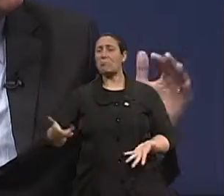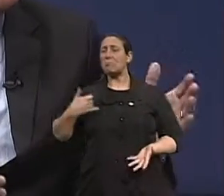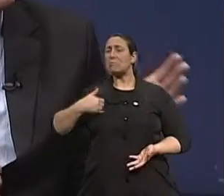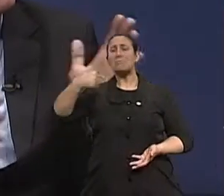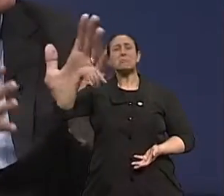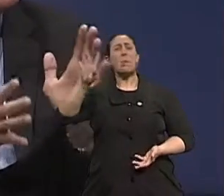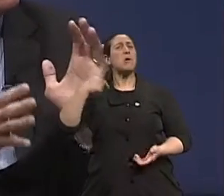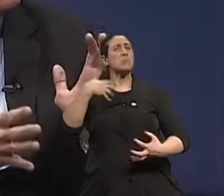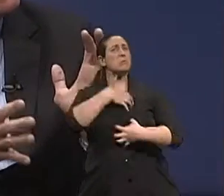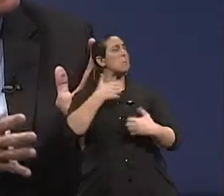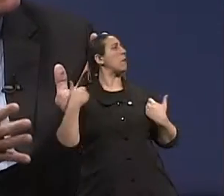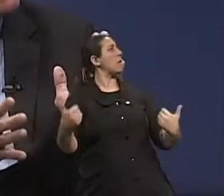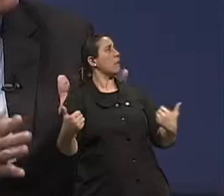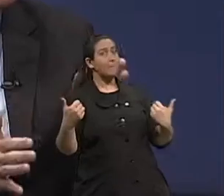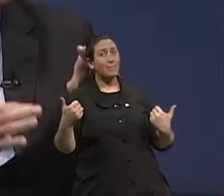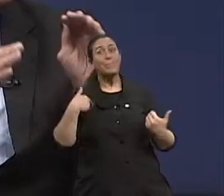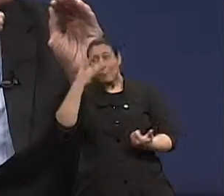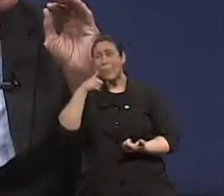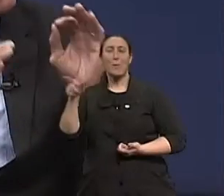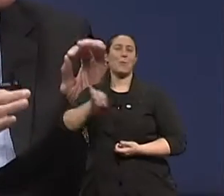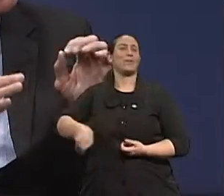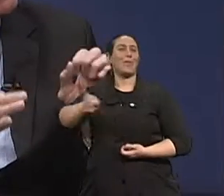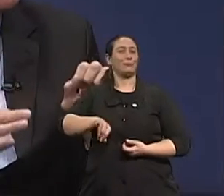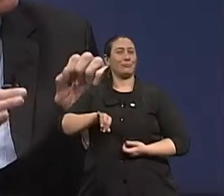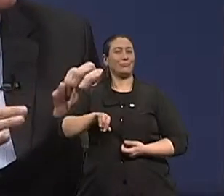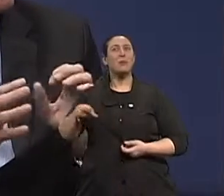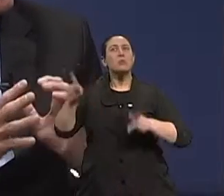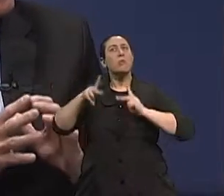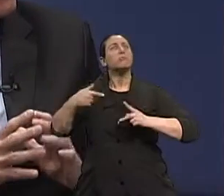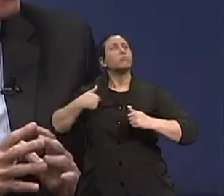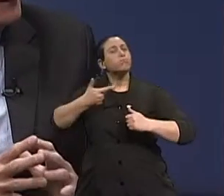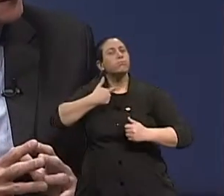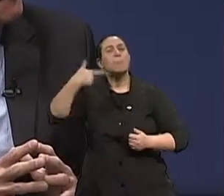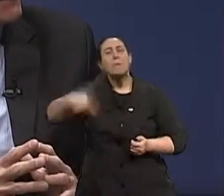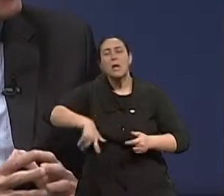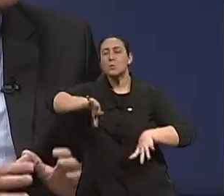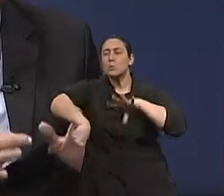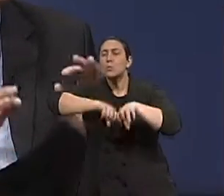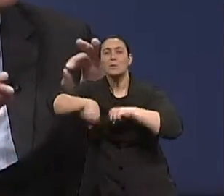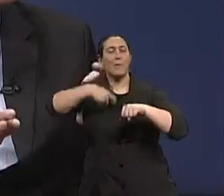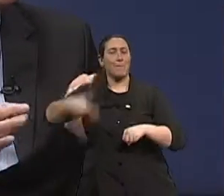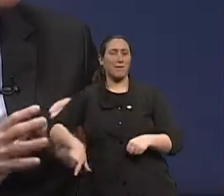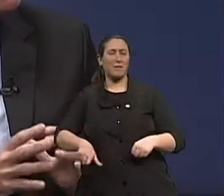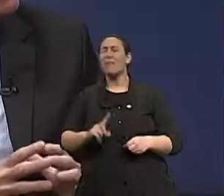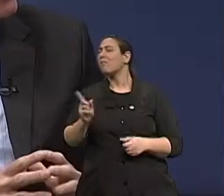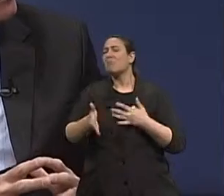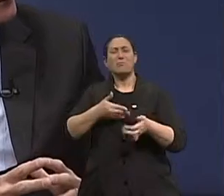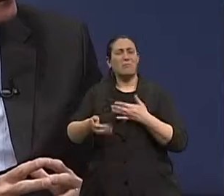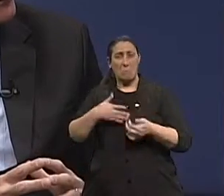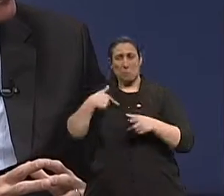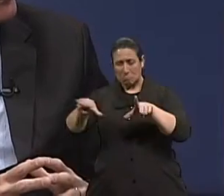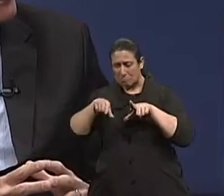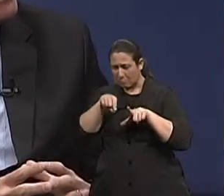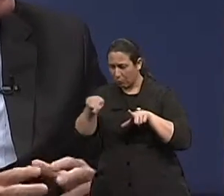Eu repito, eu acho que a grande diferença é essa. Eu não me interesso o que está escrito na minha carteira de identidade. Não me interessa a minha certidão de